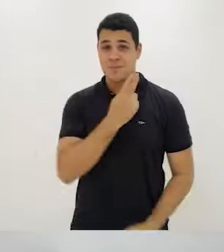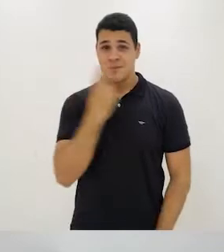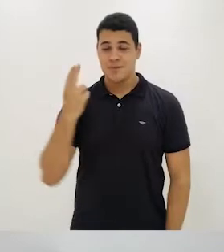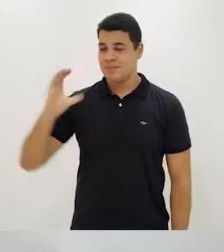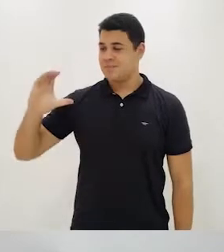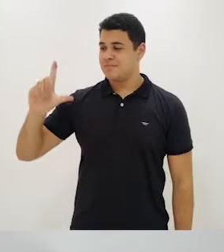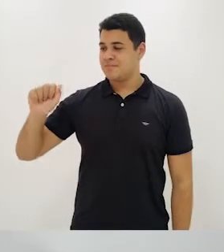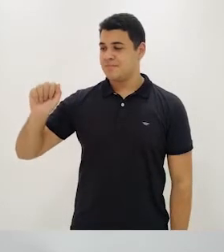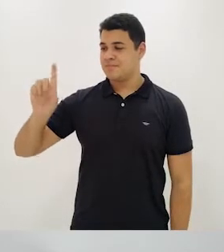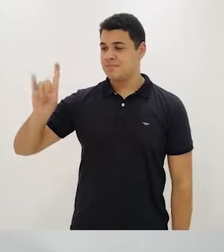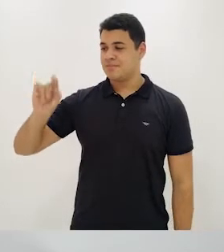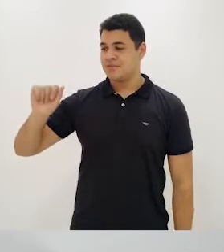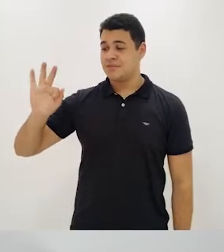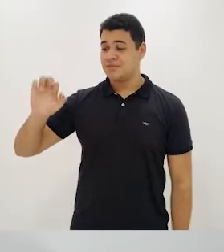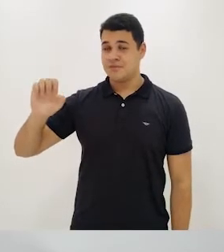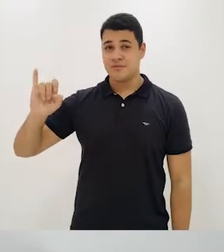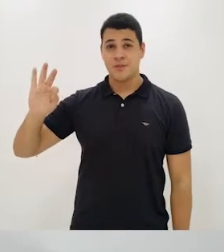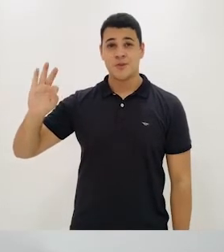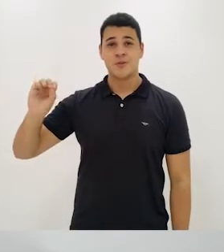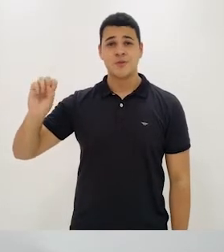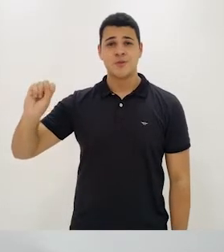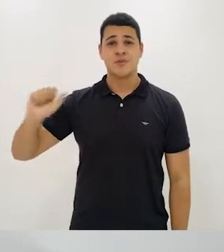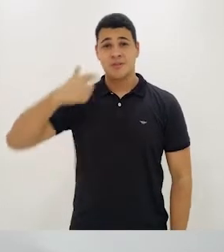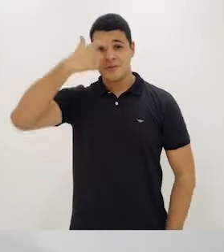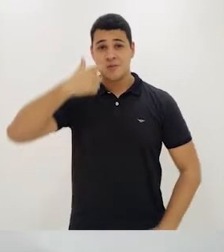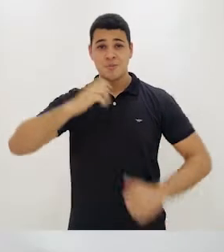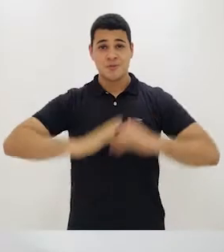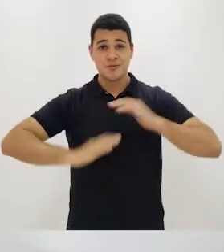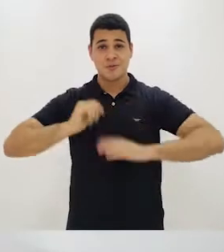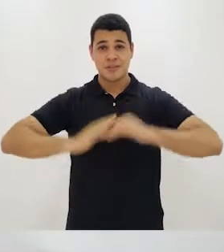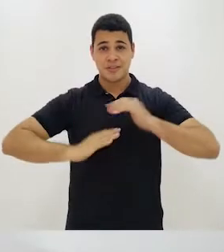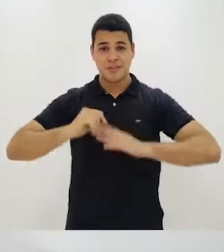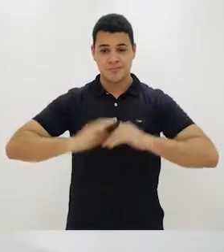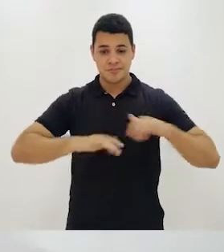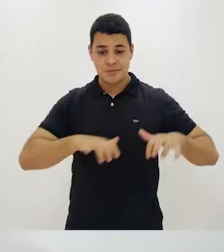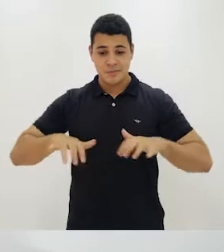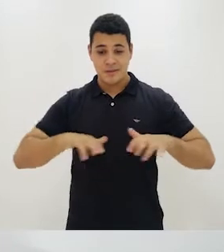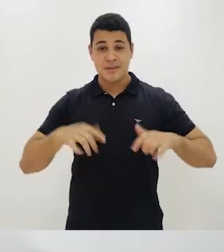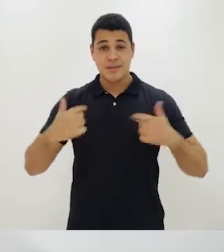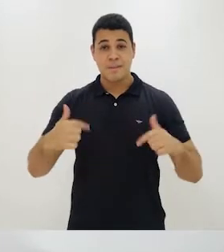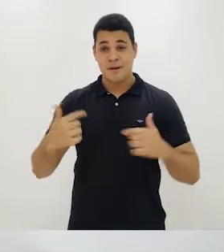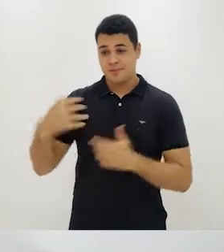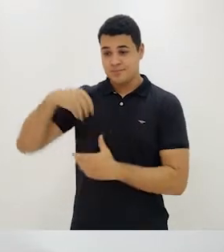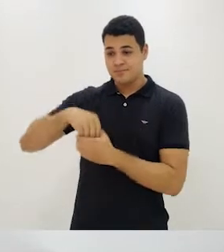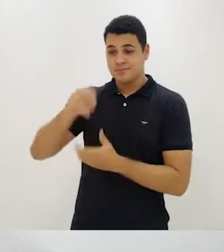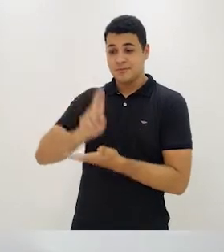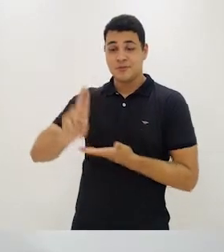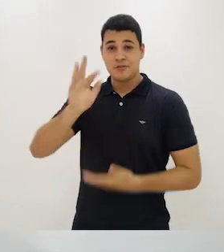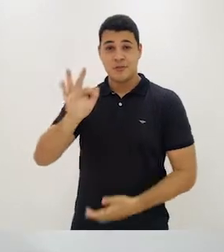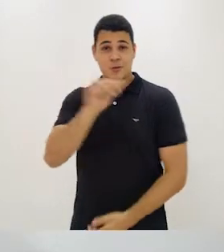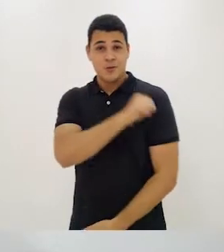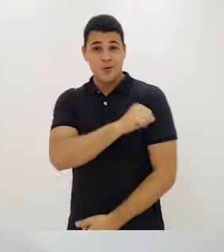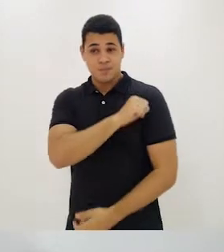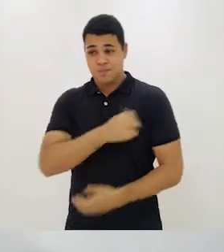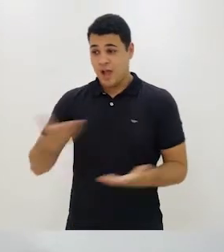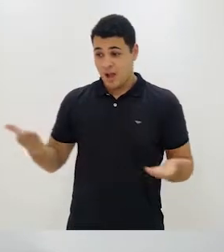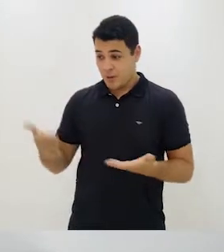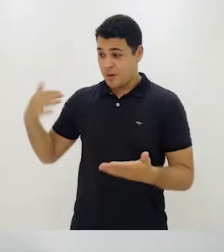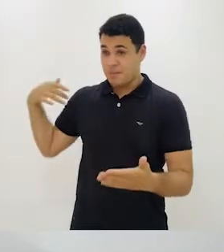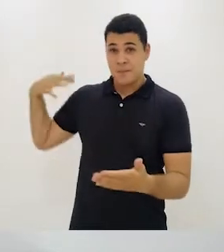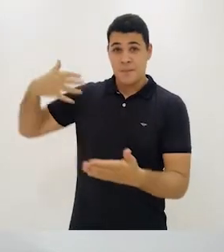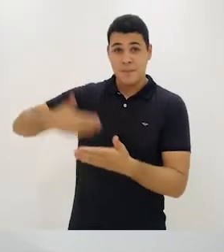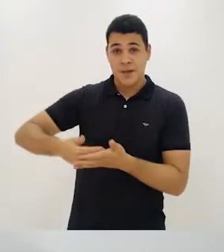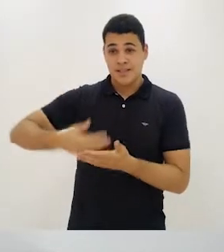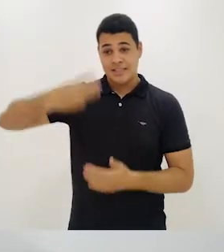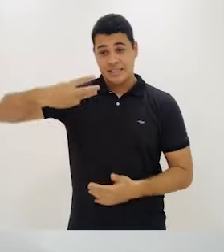Olá, sou Cláudia Feitosa, pianista da Universidade Federal do Rio de Janeiro. Vamos dar início à terceira